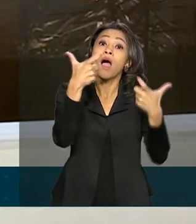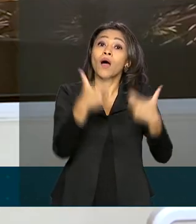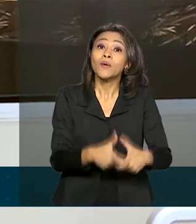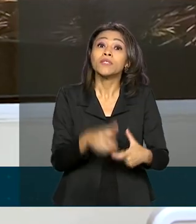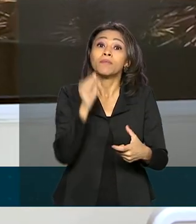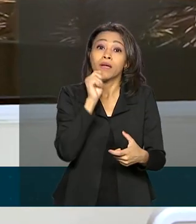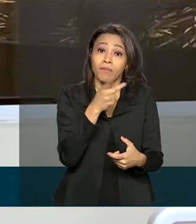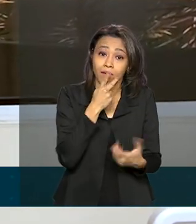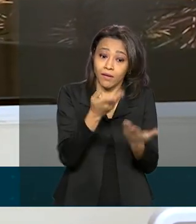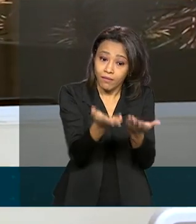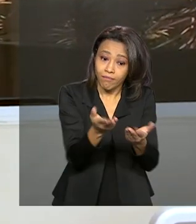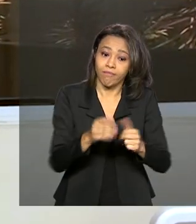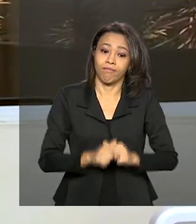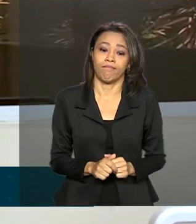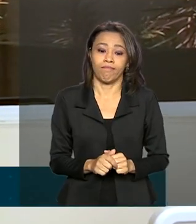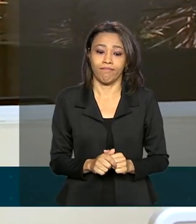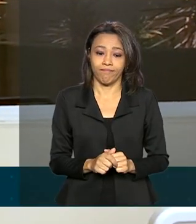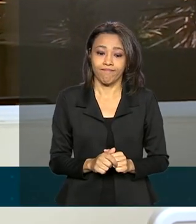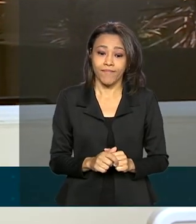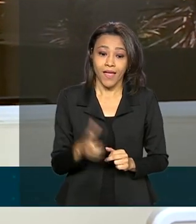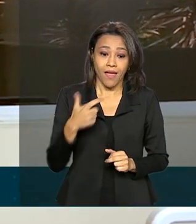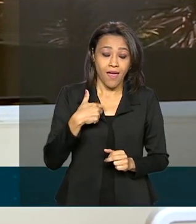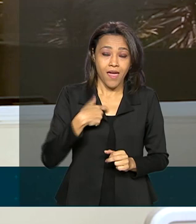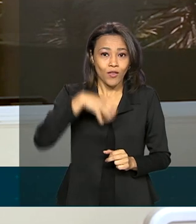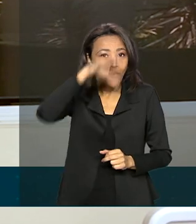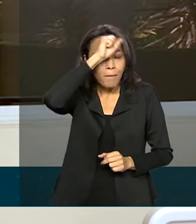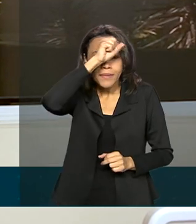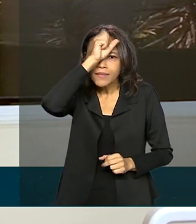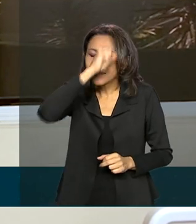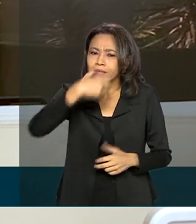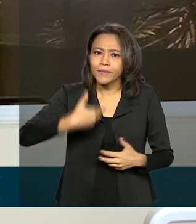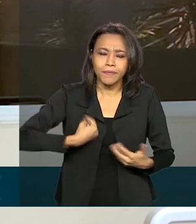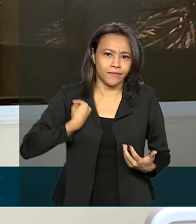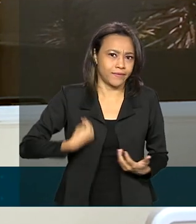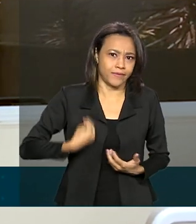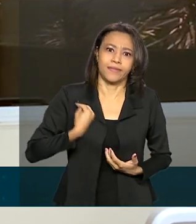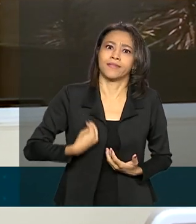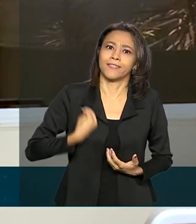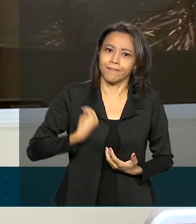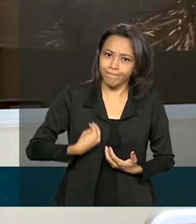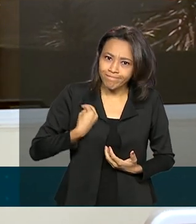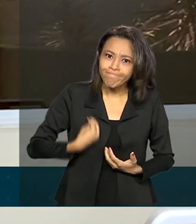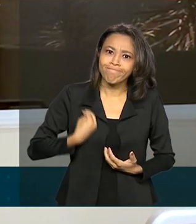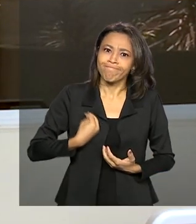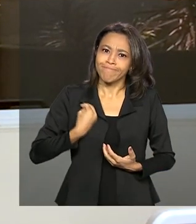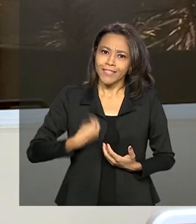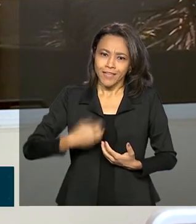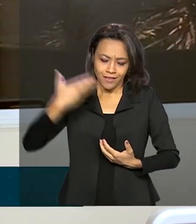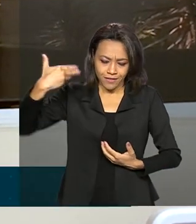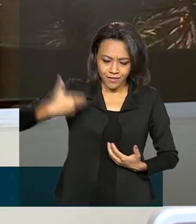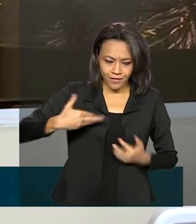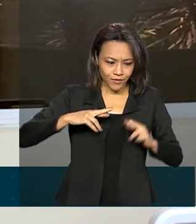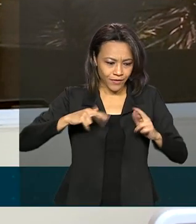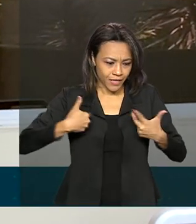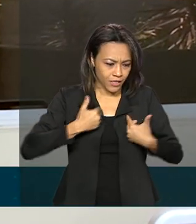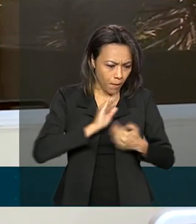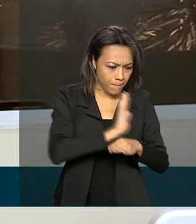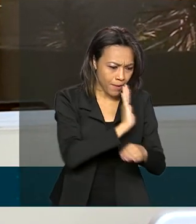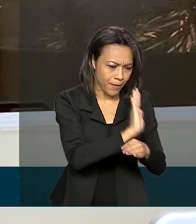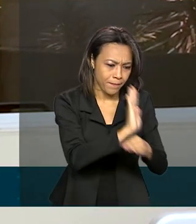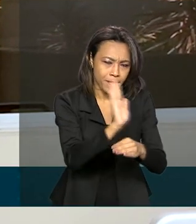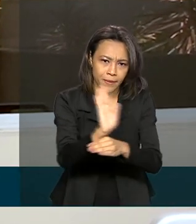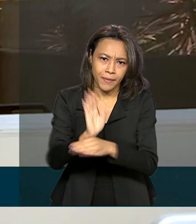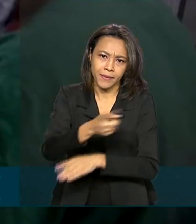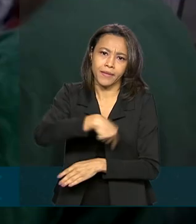Macapá. Na verdade, uma lição de vida, né? A gente poder estar fazendo a diferença na vida das pessoas que tanto